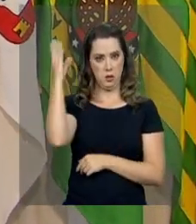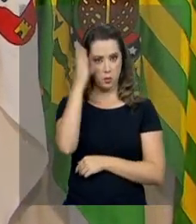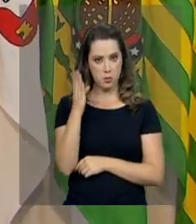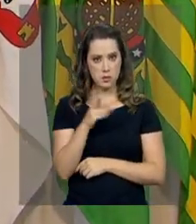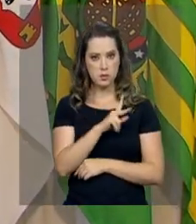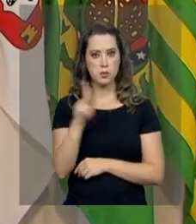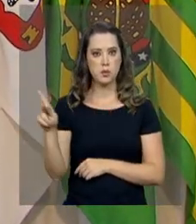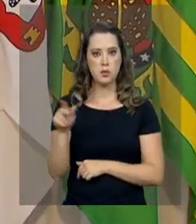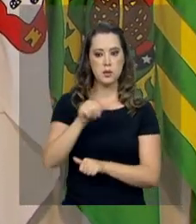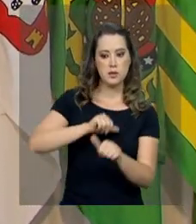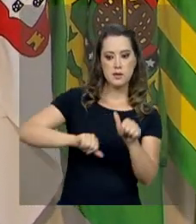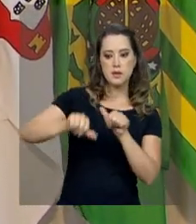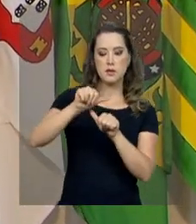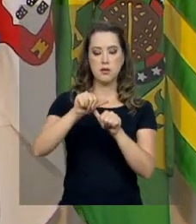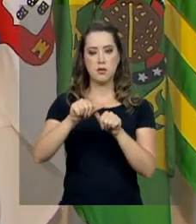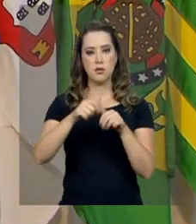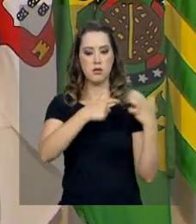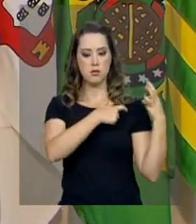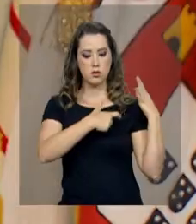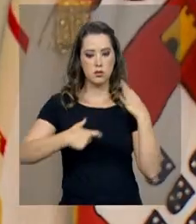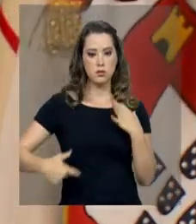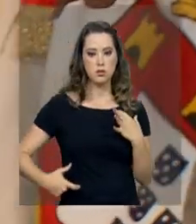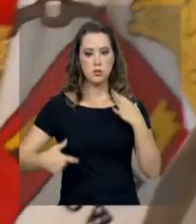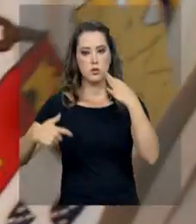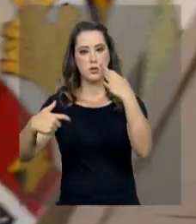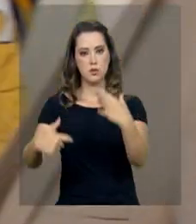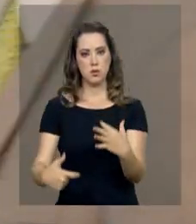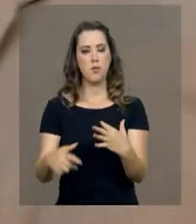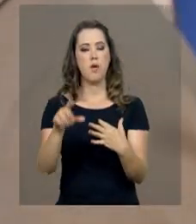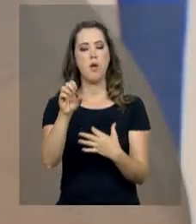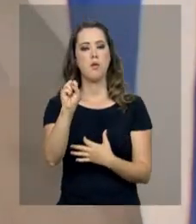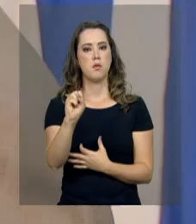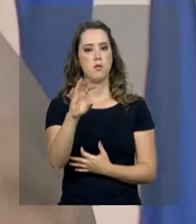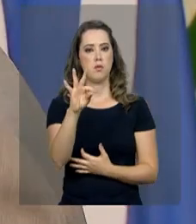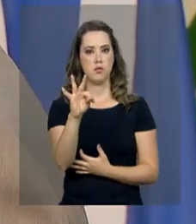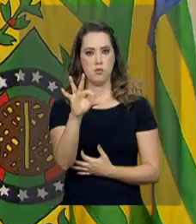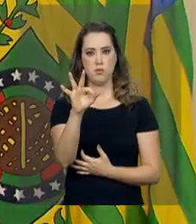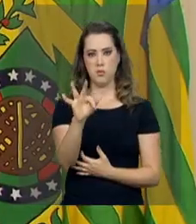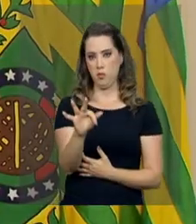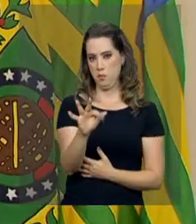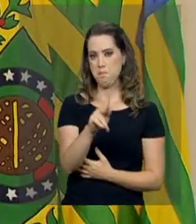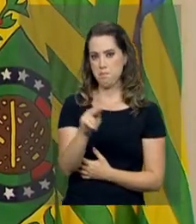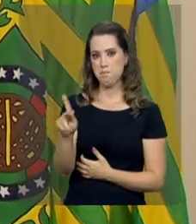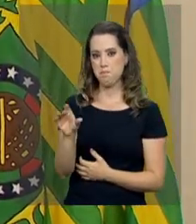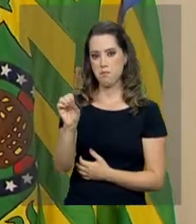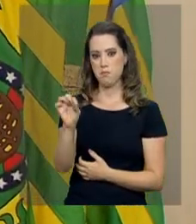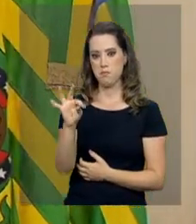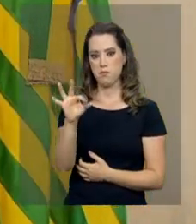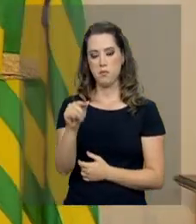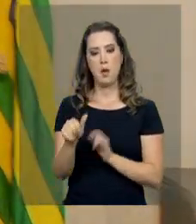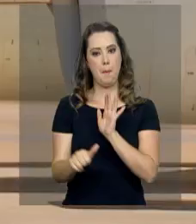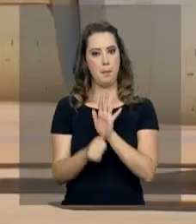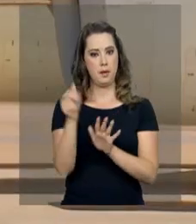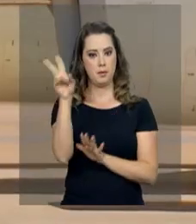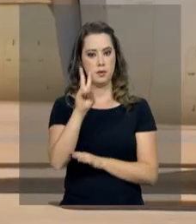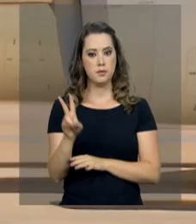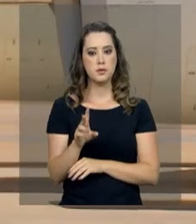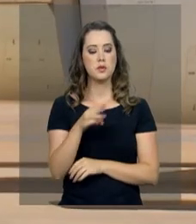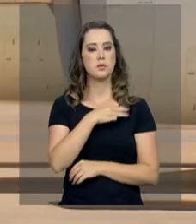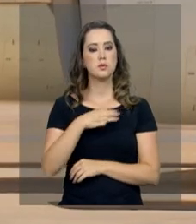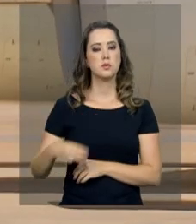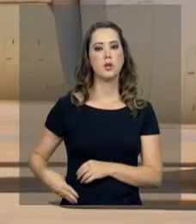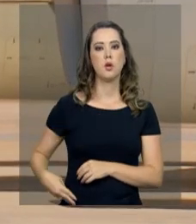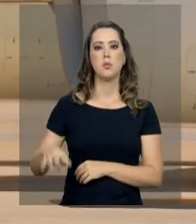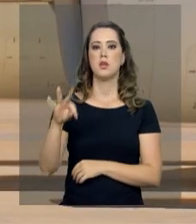presidente transferiu o cargo temporariamente ao presidente do Supremo Tribunal Federal, Dias Toffoli. É a primeira vez que o ministro